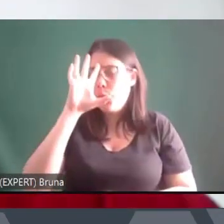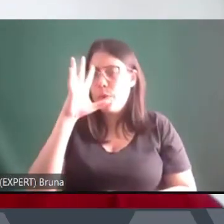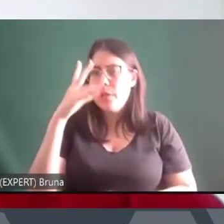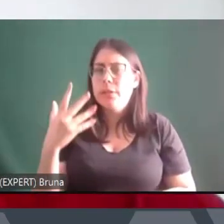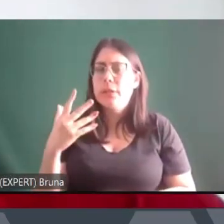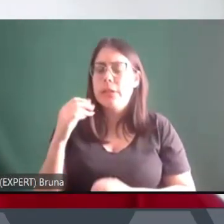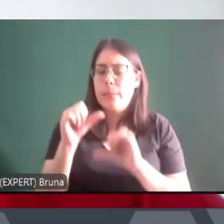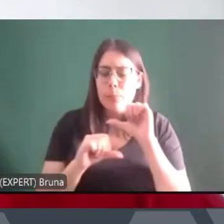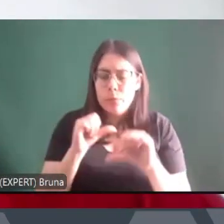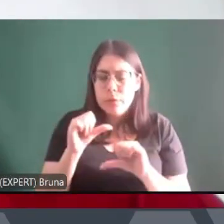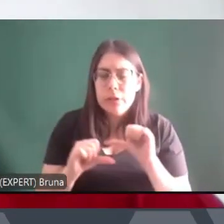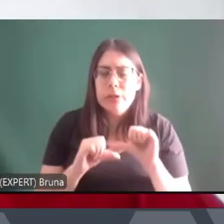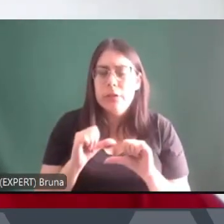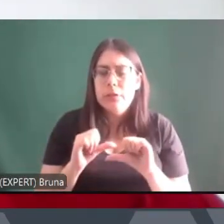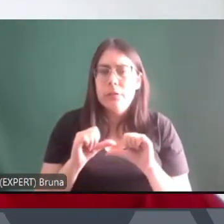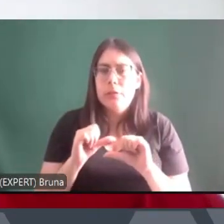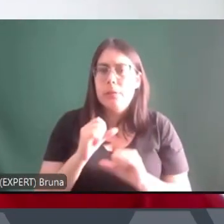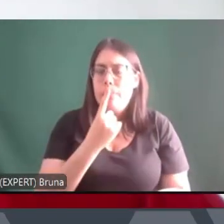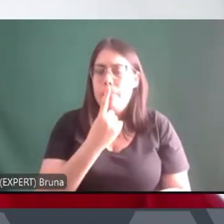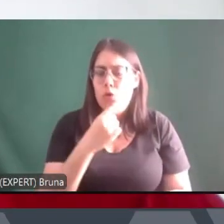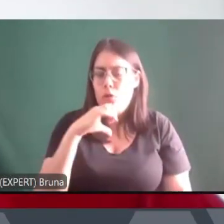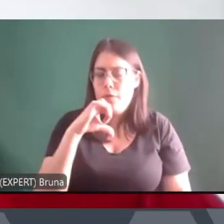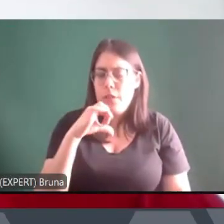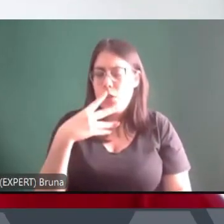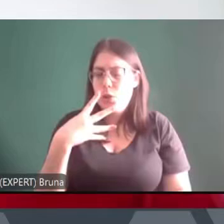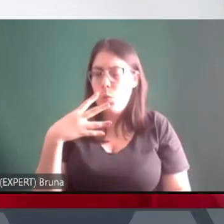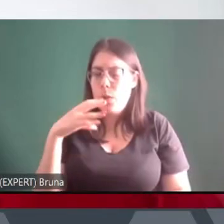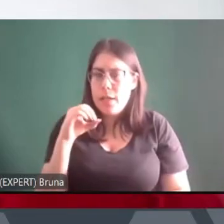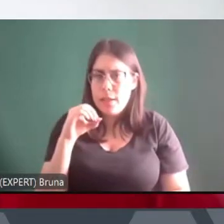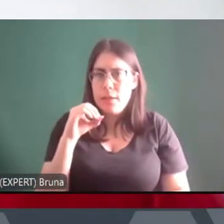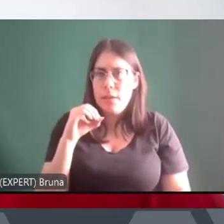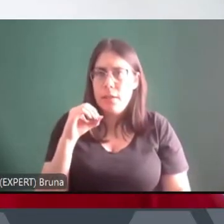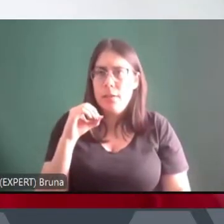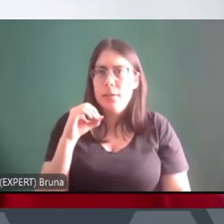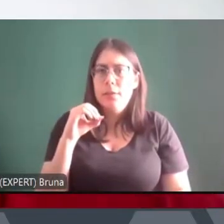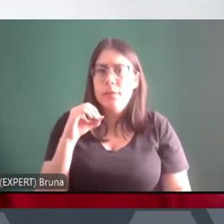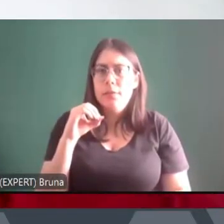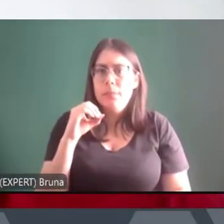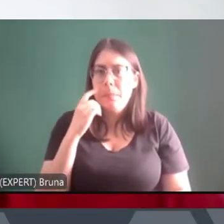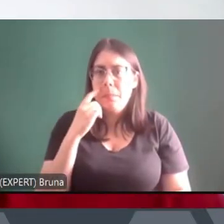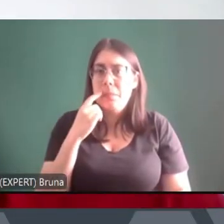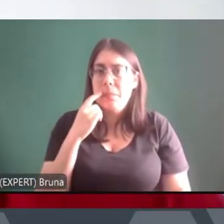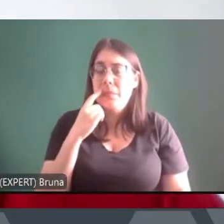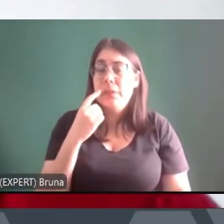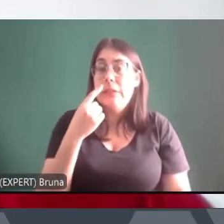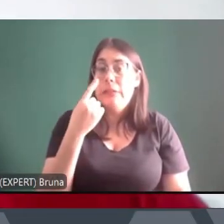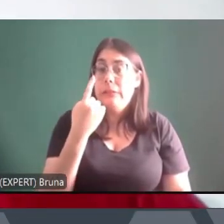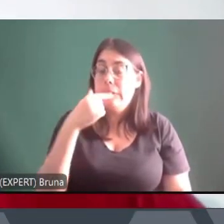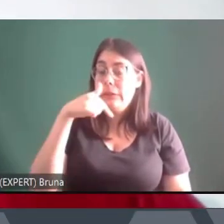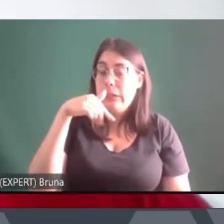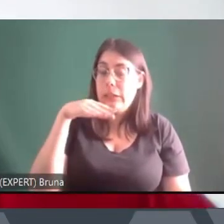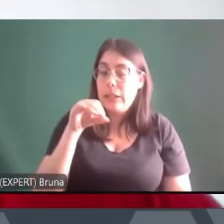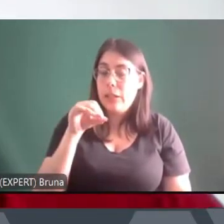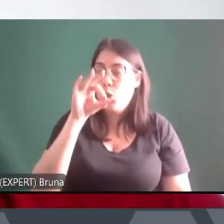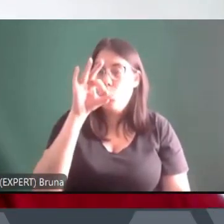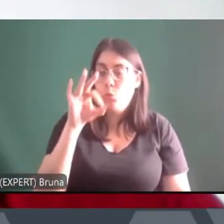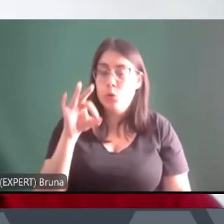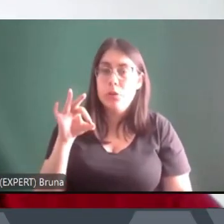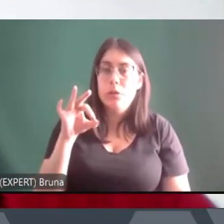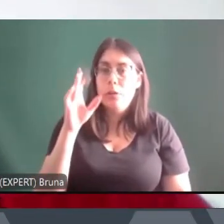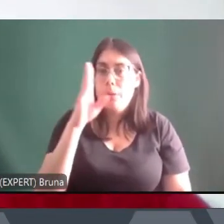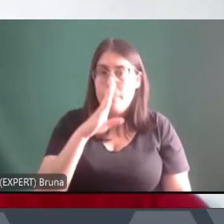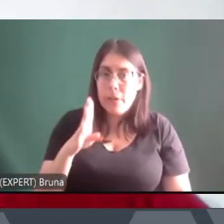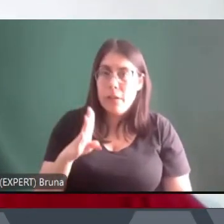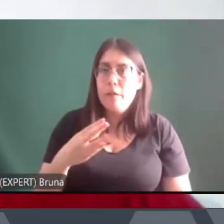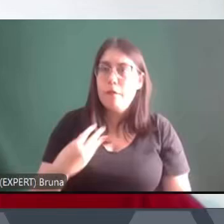mudança, até 1940, 70% da população brasileira vivia no